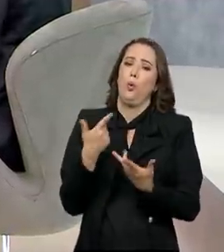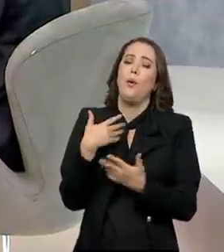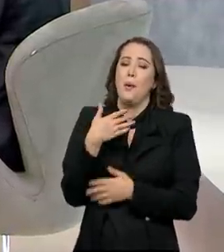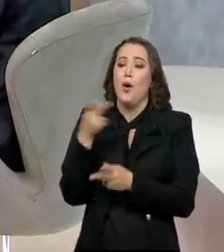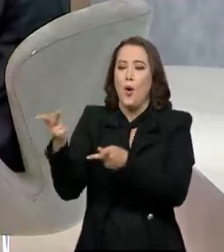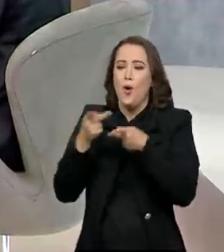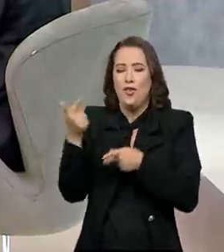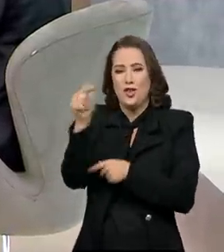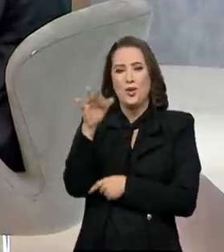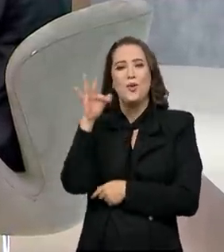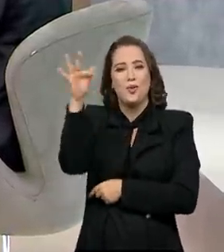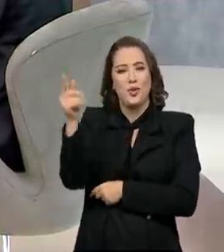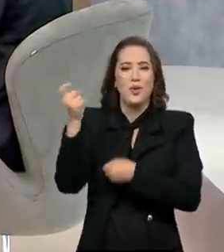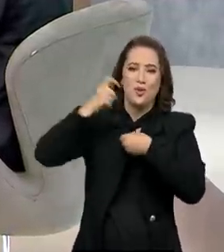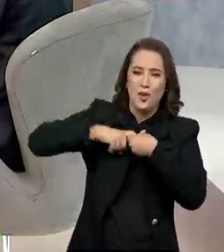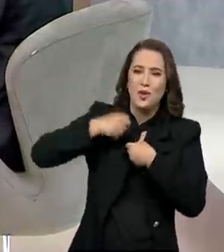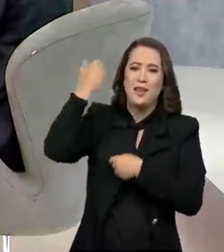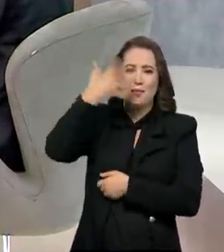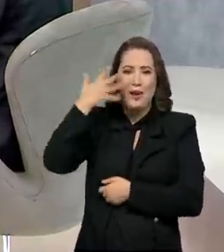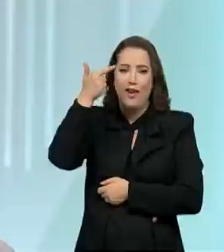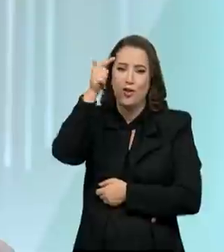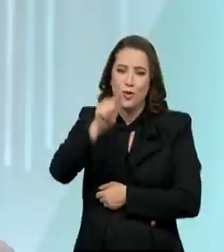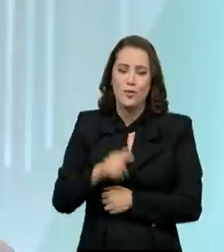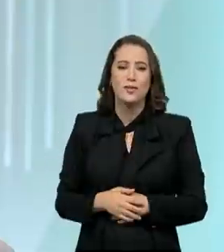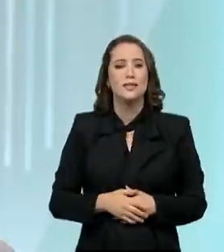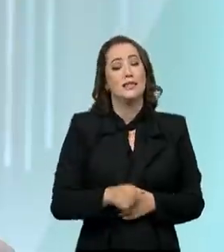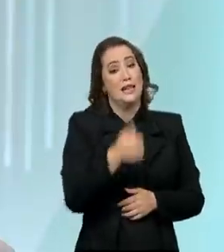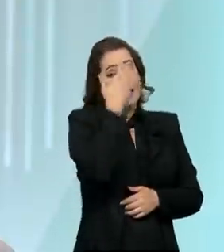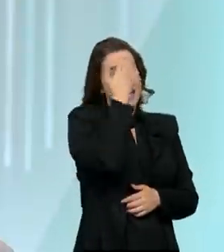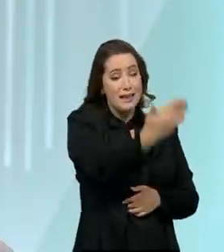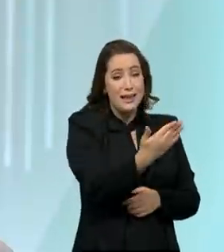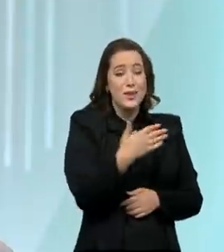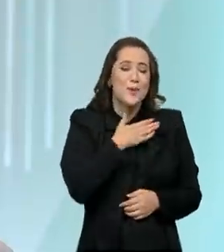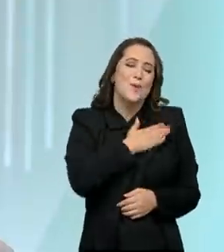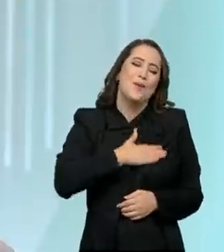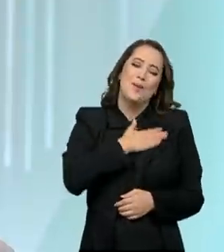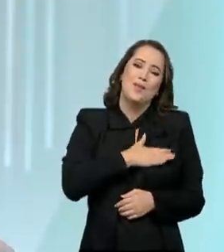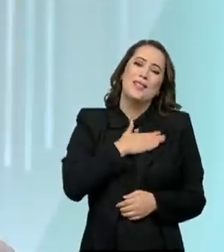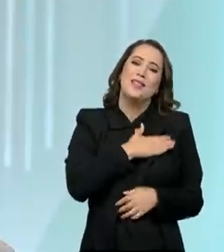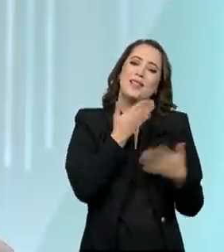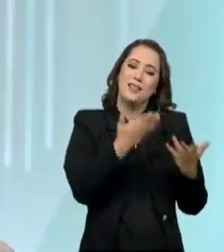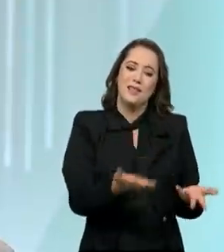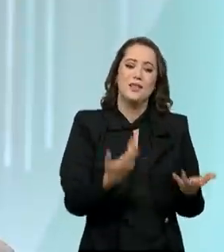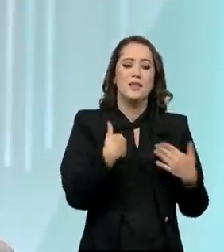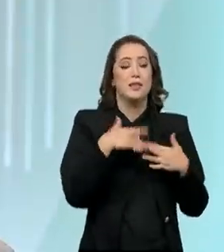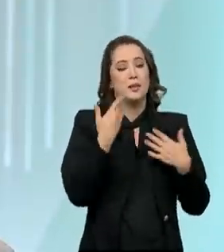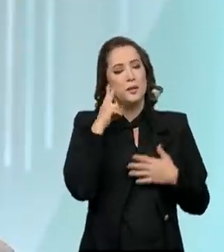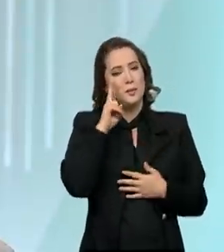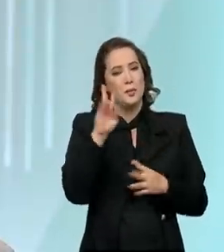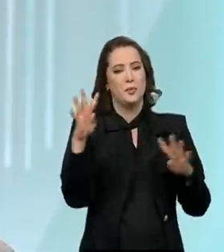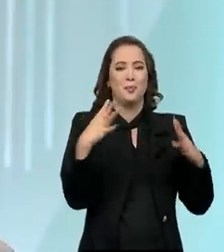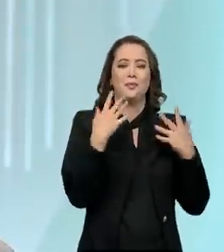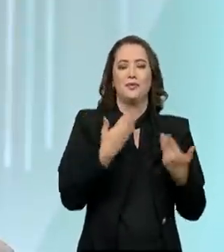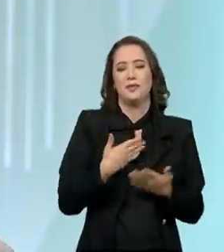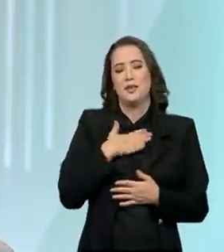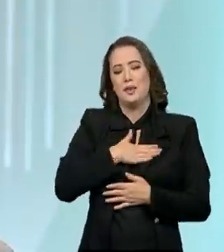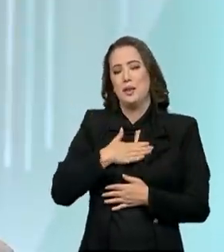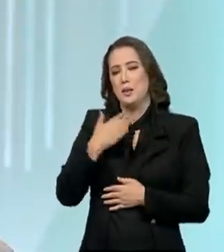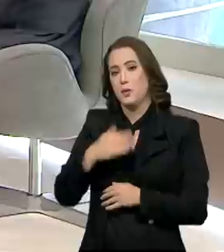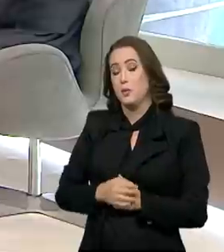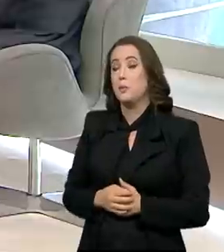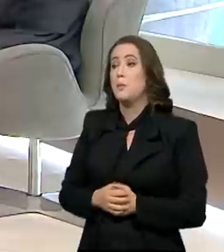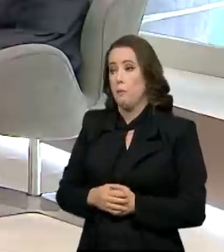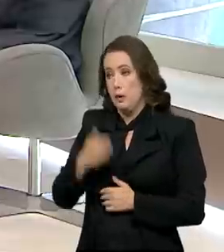mais do BNDES, desse papel importante do banco no país. Obrigado, foi um prazer. Espero que tenham gostado desse do útil para os espectadores. Muito obrigado, presidente.